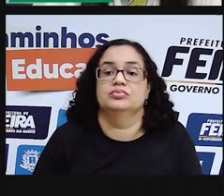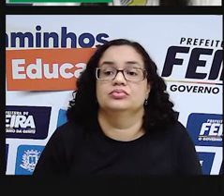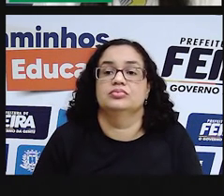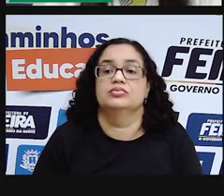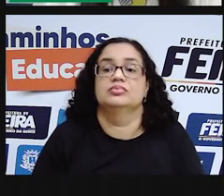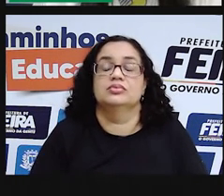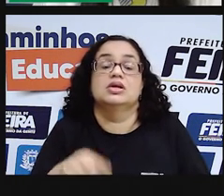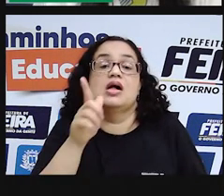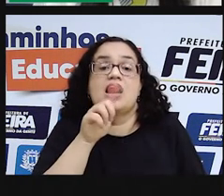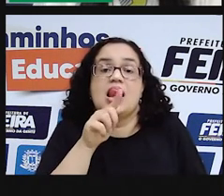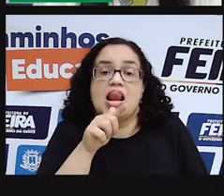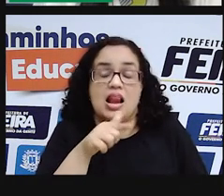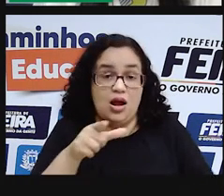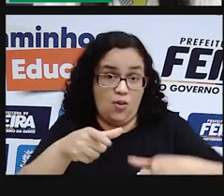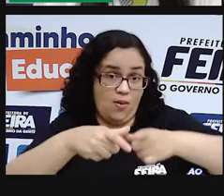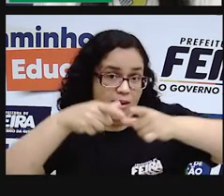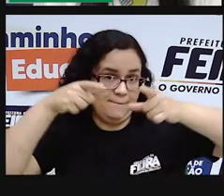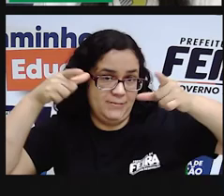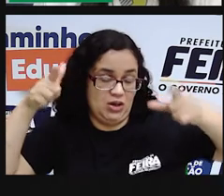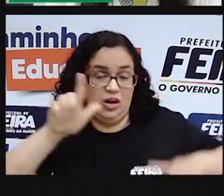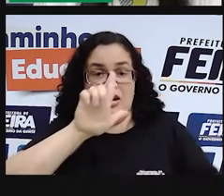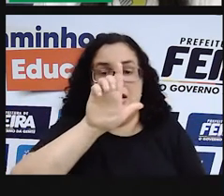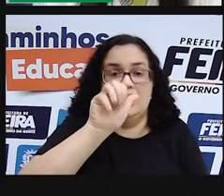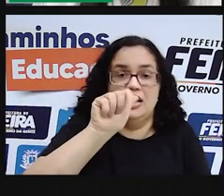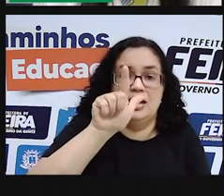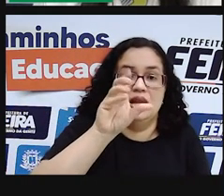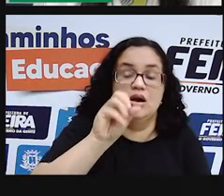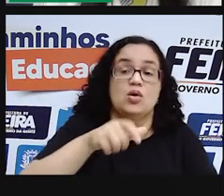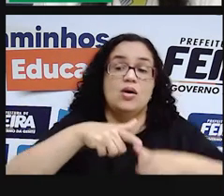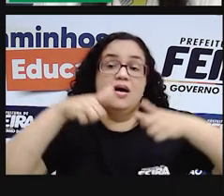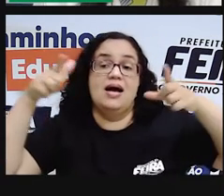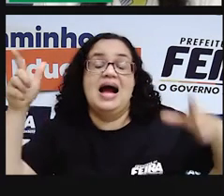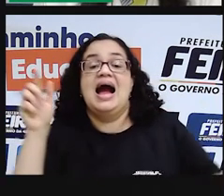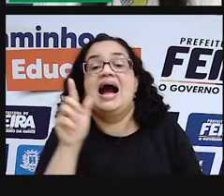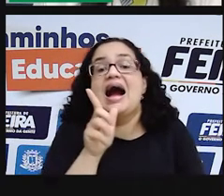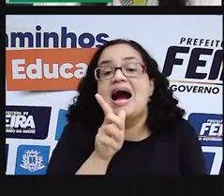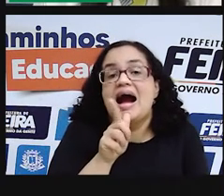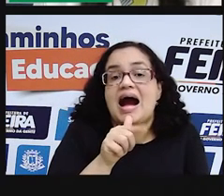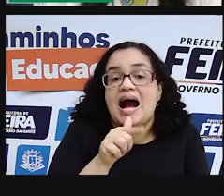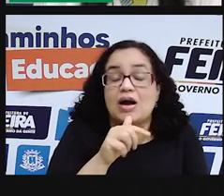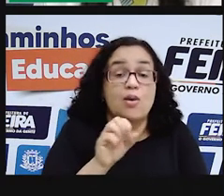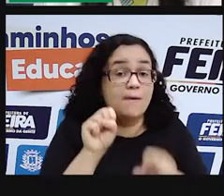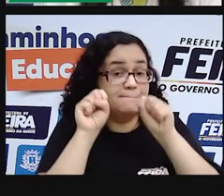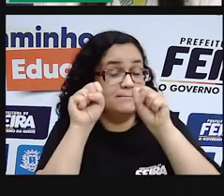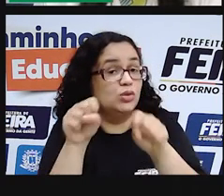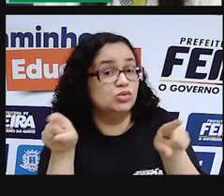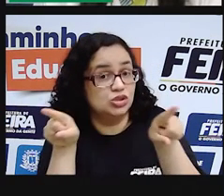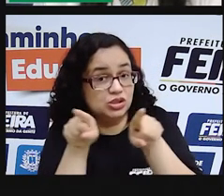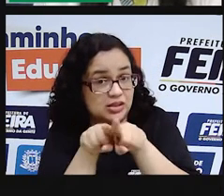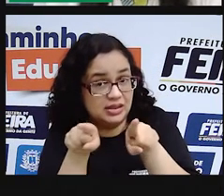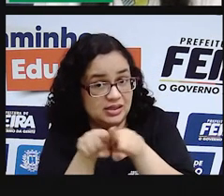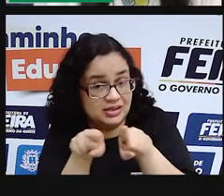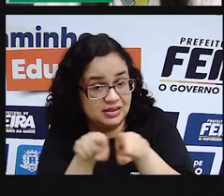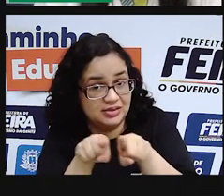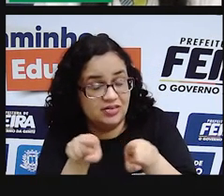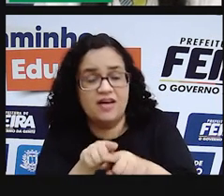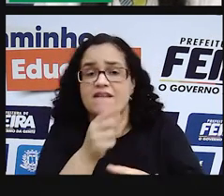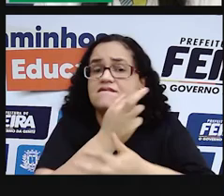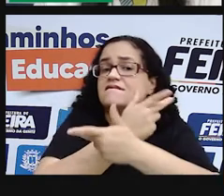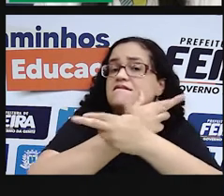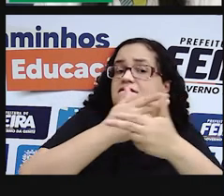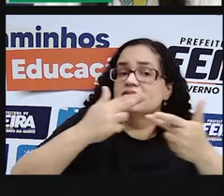O lago é um corpo de água maior, a gente já viu. E a água, ela pode também ser originada aí das mais